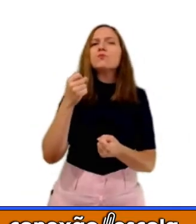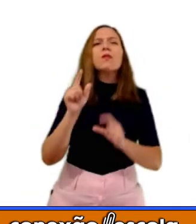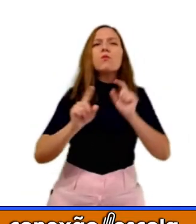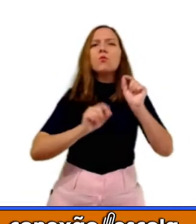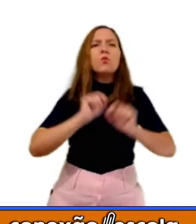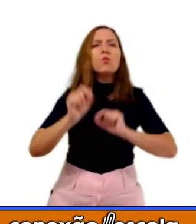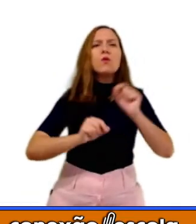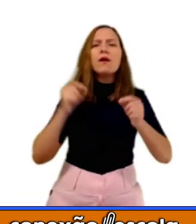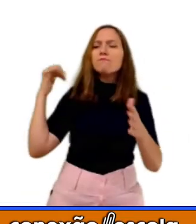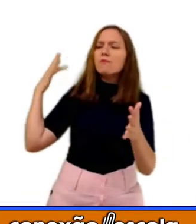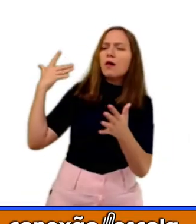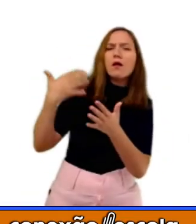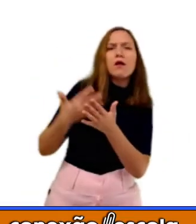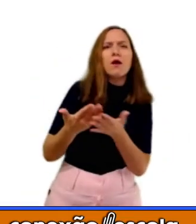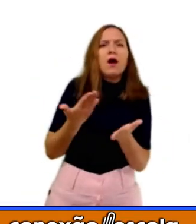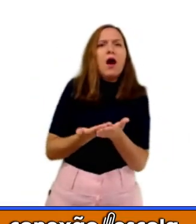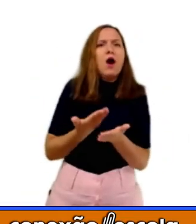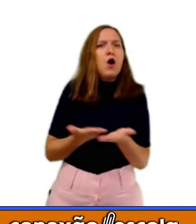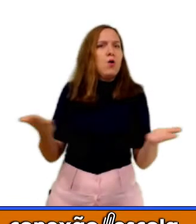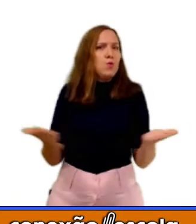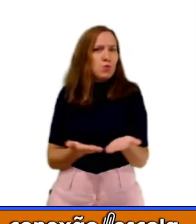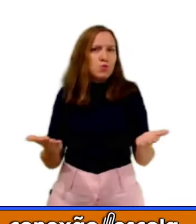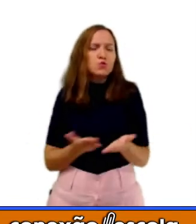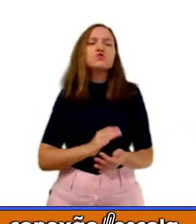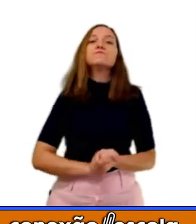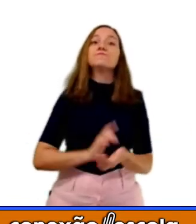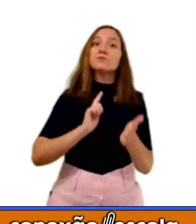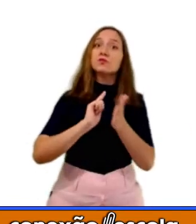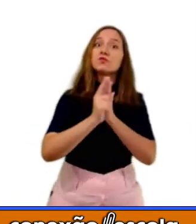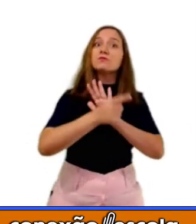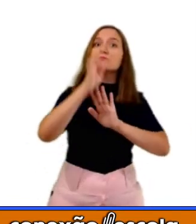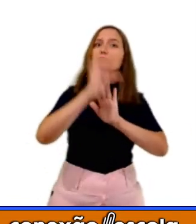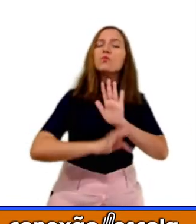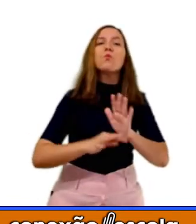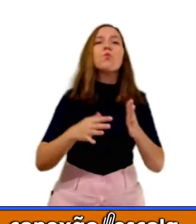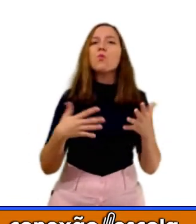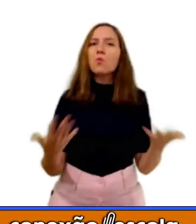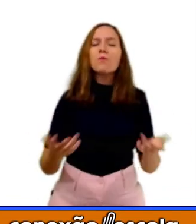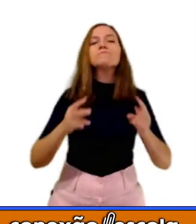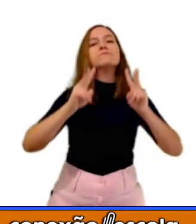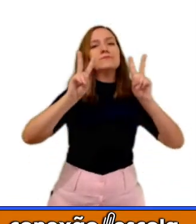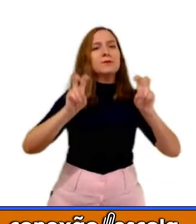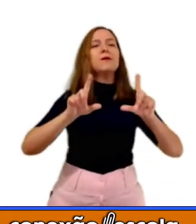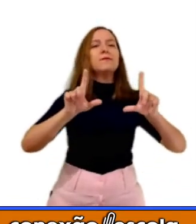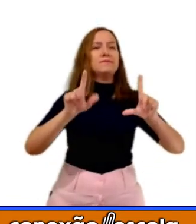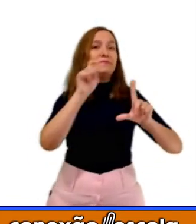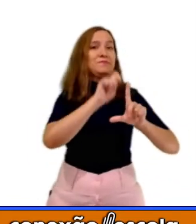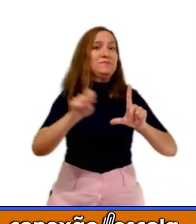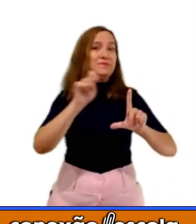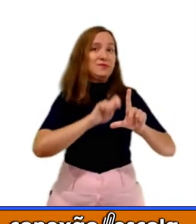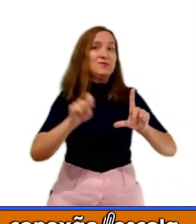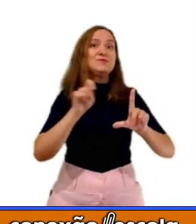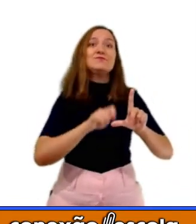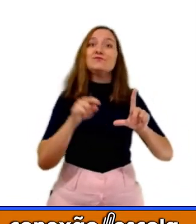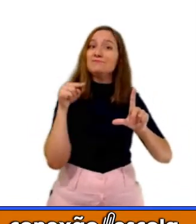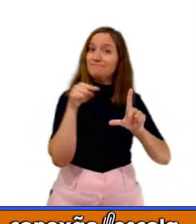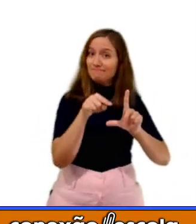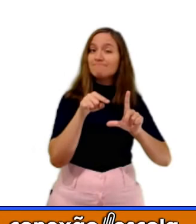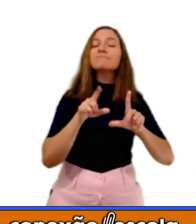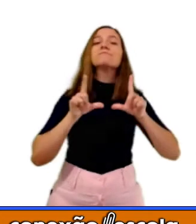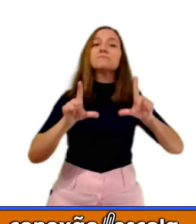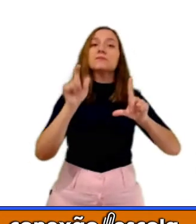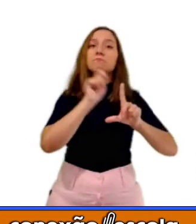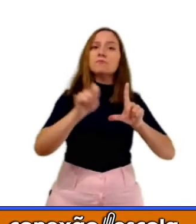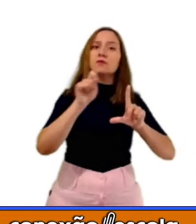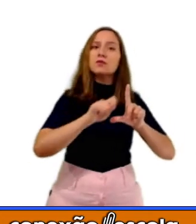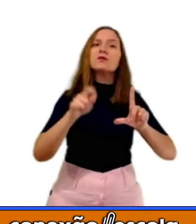no início. O gênero textual que nós trabalhamos foi qual? O bilhete. O bilhete, ele é uma